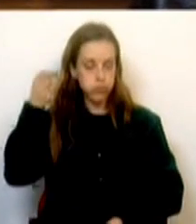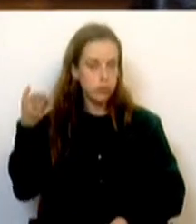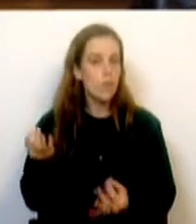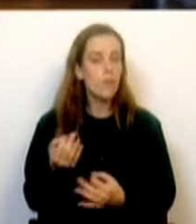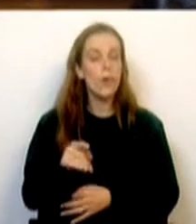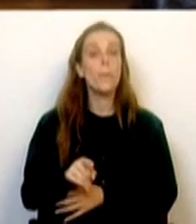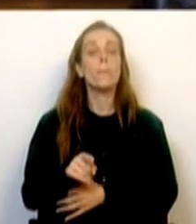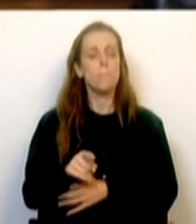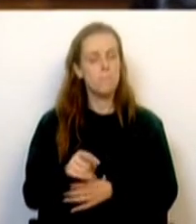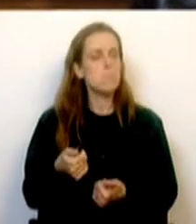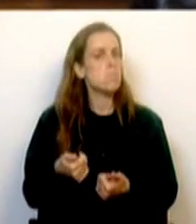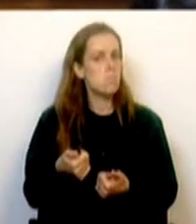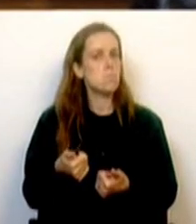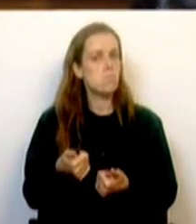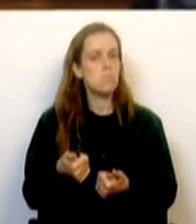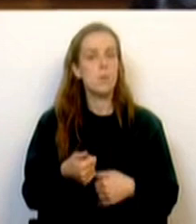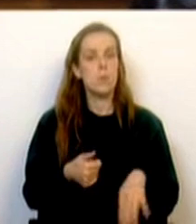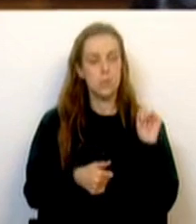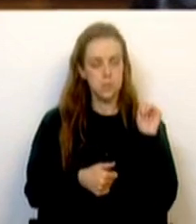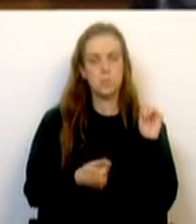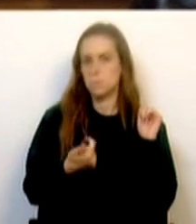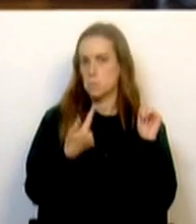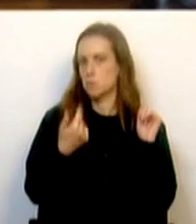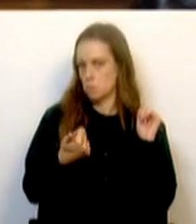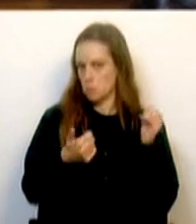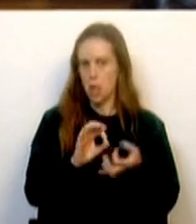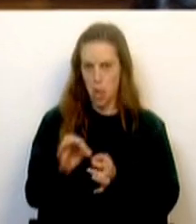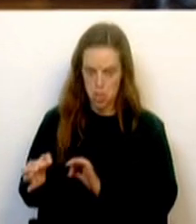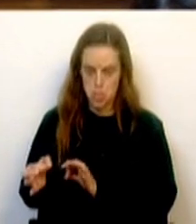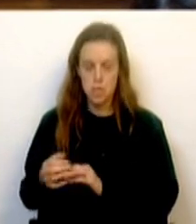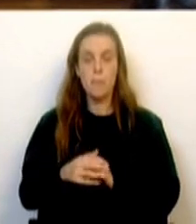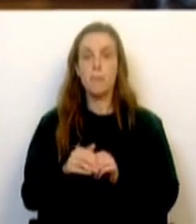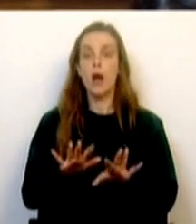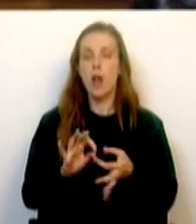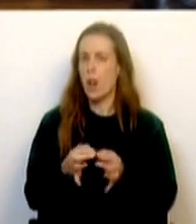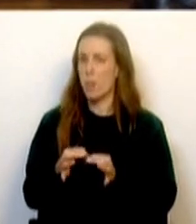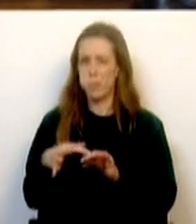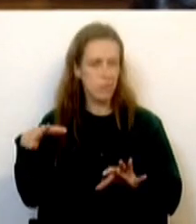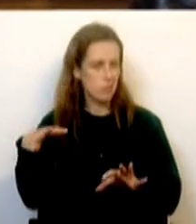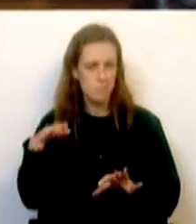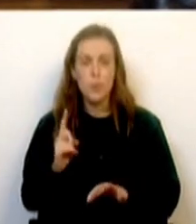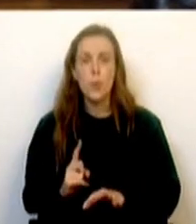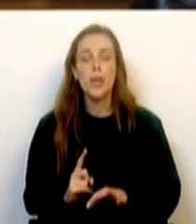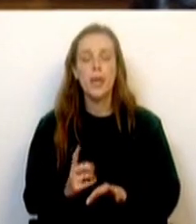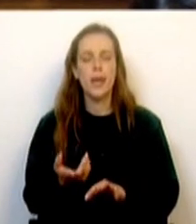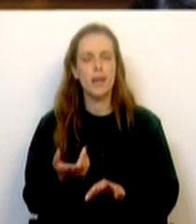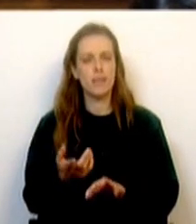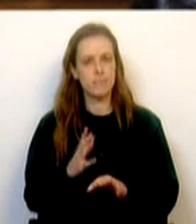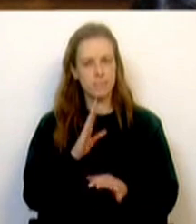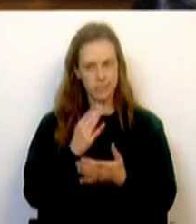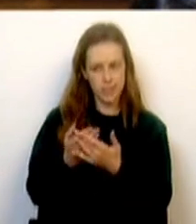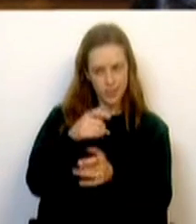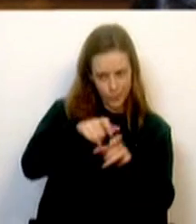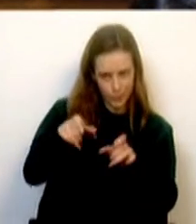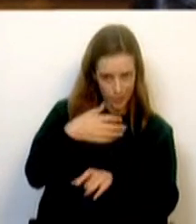tal como o Partido Socialista reconheceu publicamente. Faz sentido. O que não faz sentido é fazer crer que tudo se